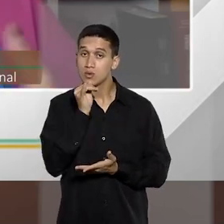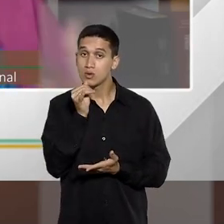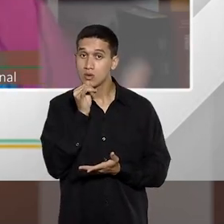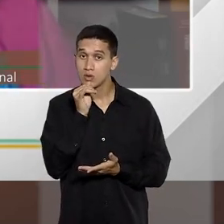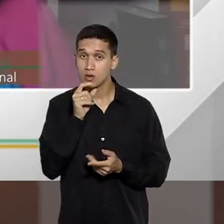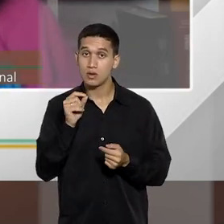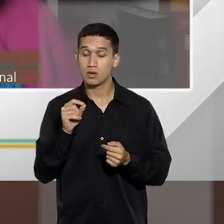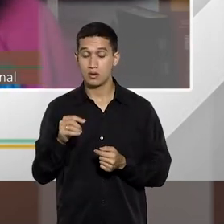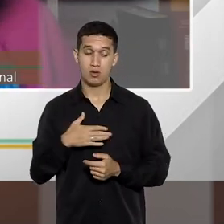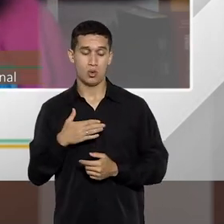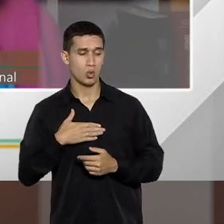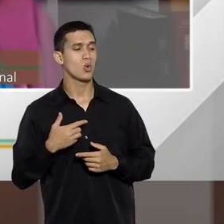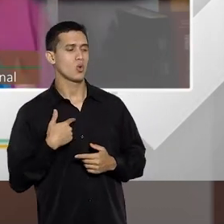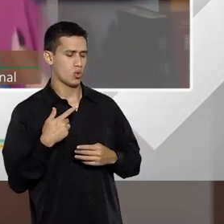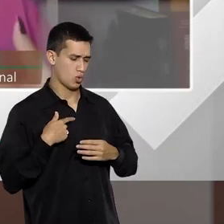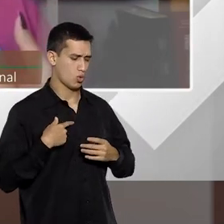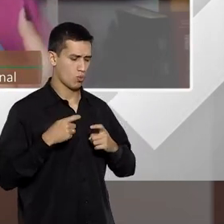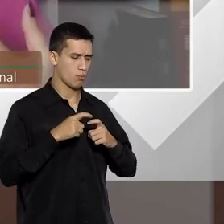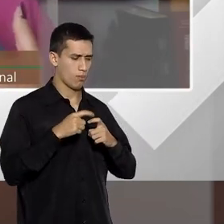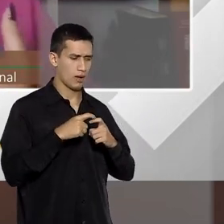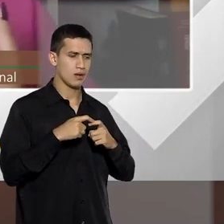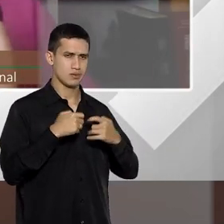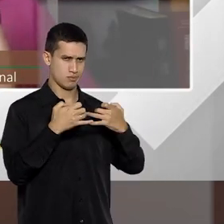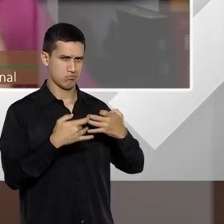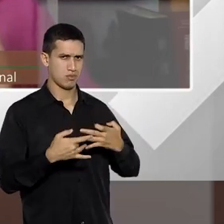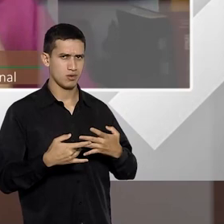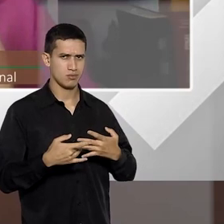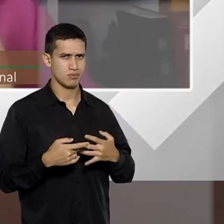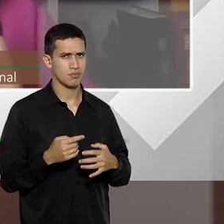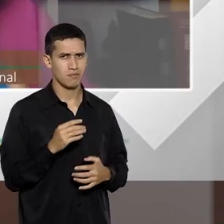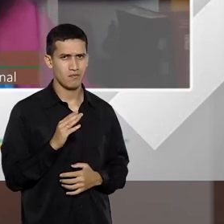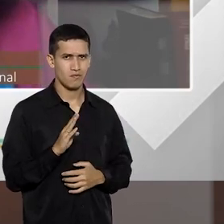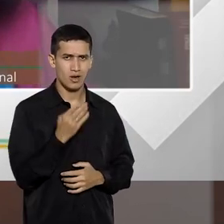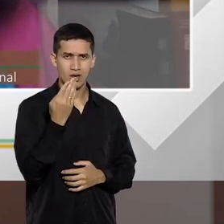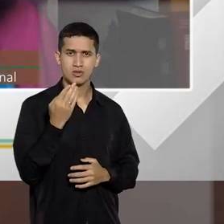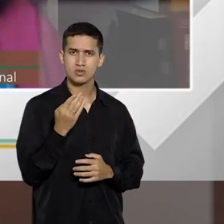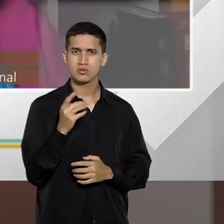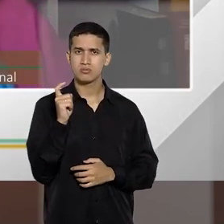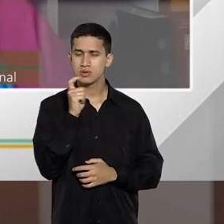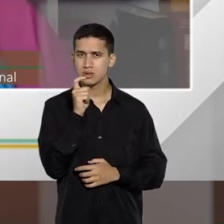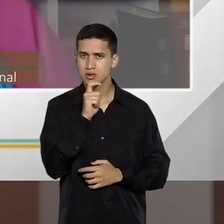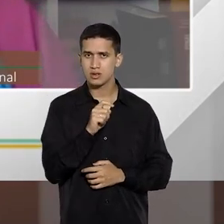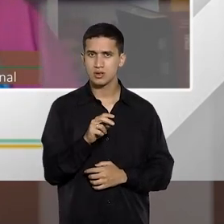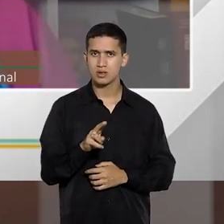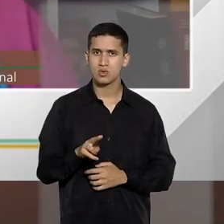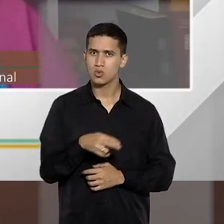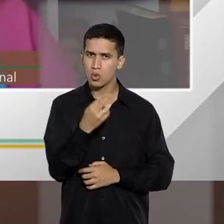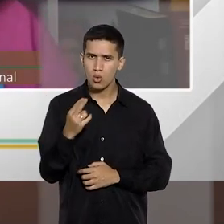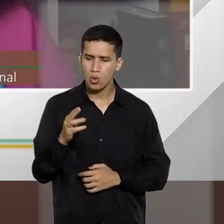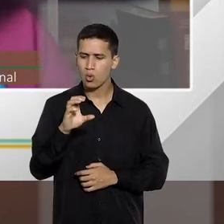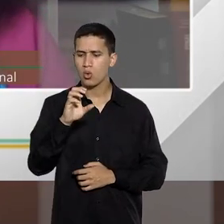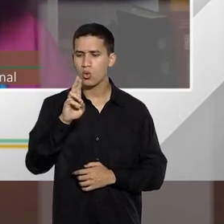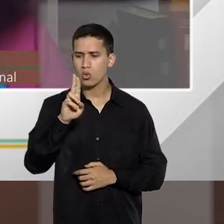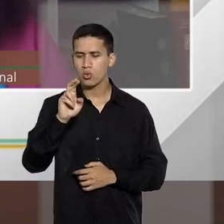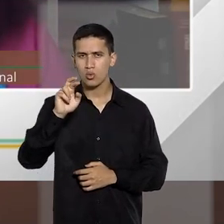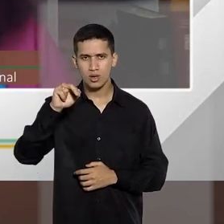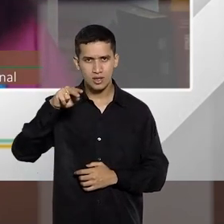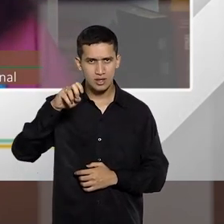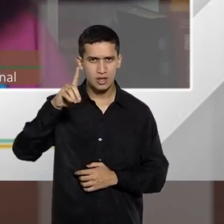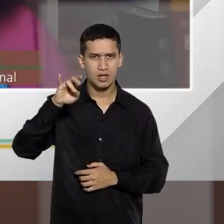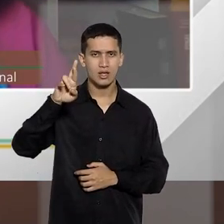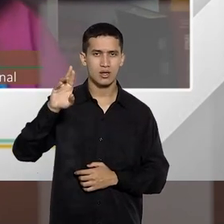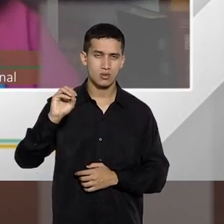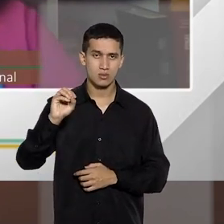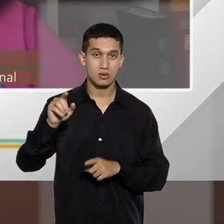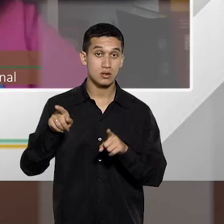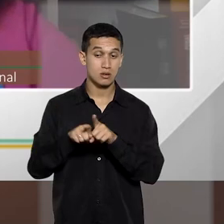medicina, ou o exercício ilegal da profissão, nós temos o curandeirismo, o rufianismo, a casa de prostituição,